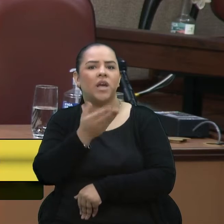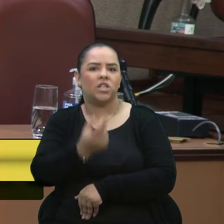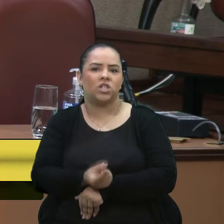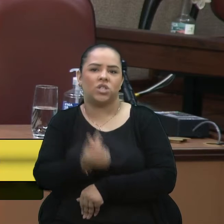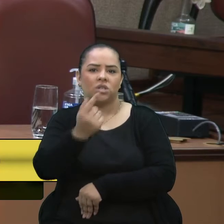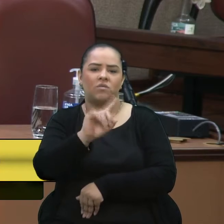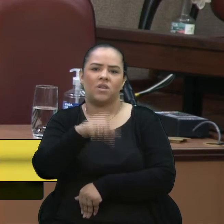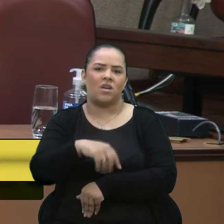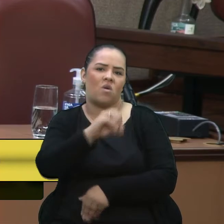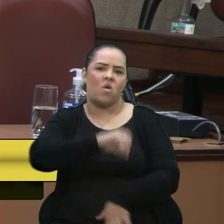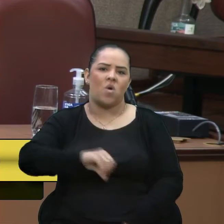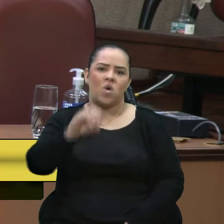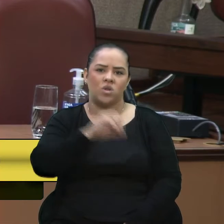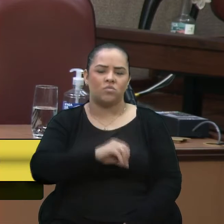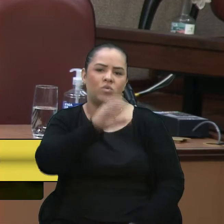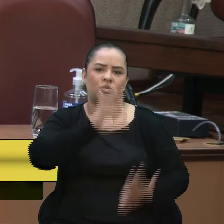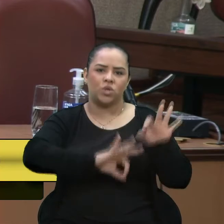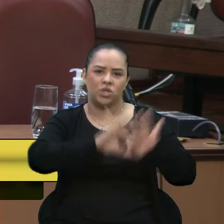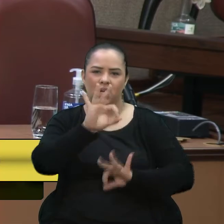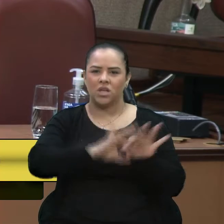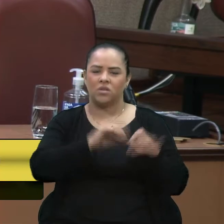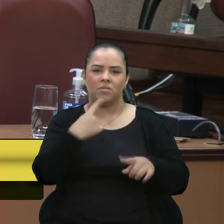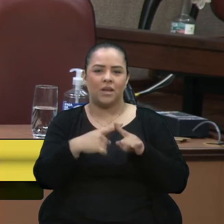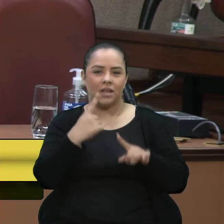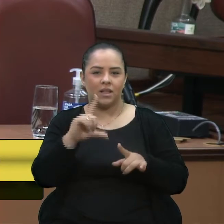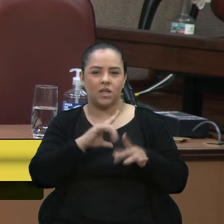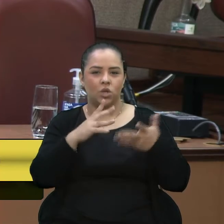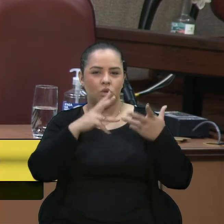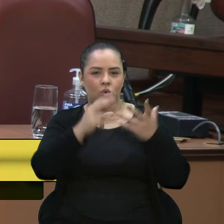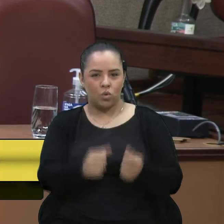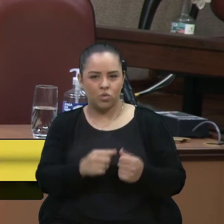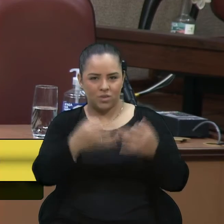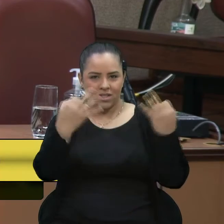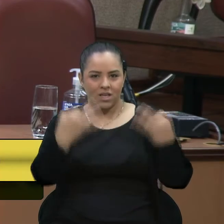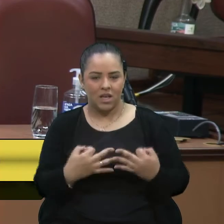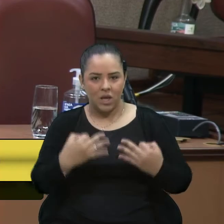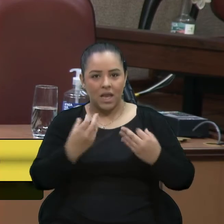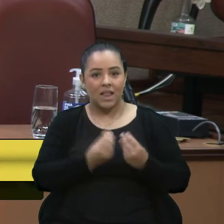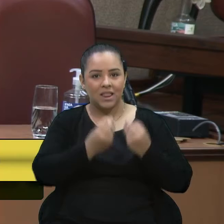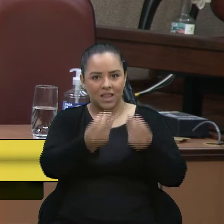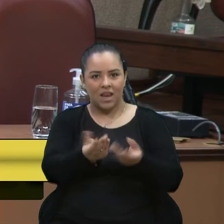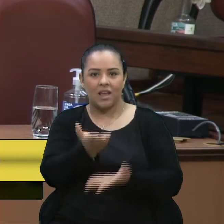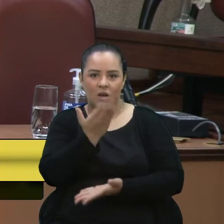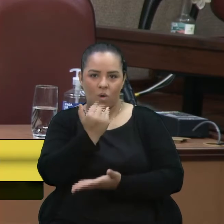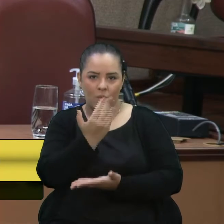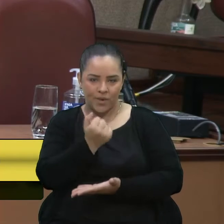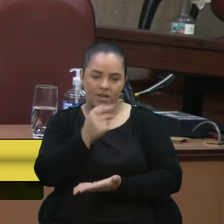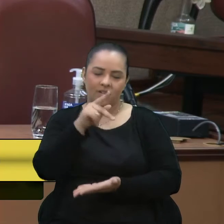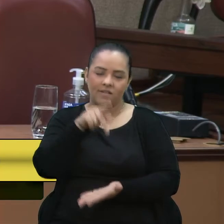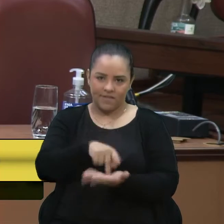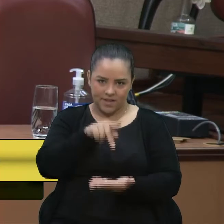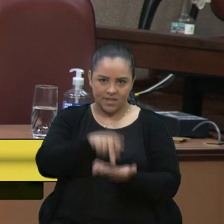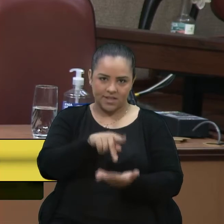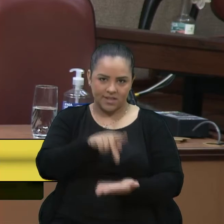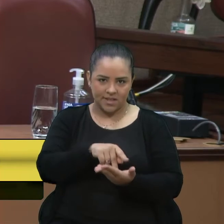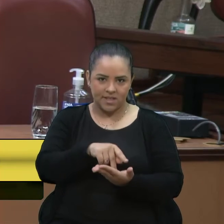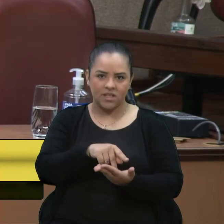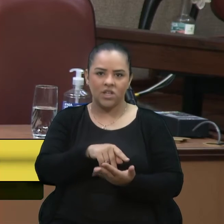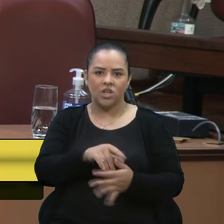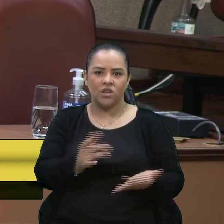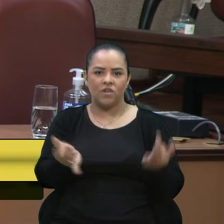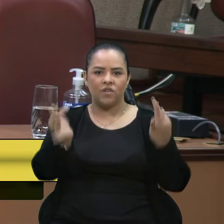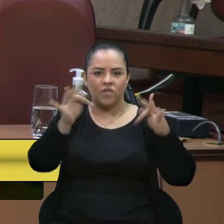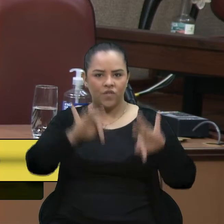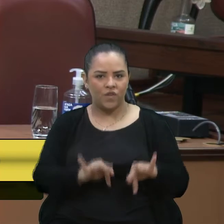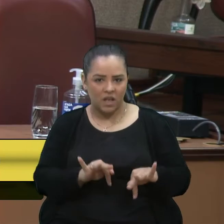é maravilhoso. Ele faz todo o ciclo, ele cadastra, ele entrega alimento realmente e a gente acaba com um pouco do tráfico de drogas,